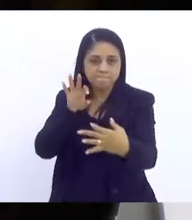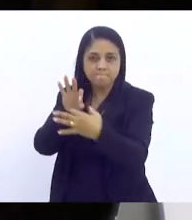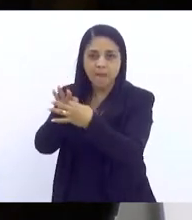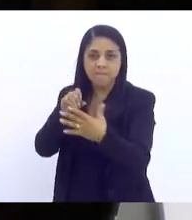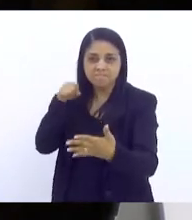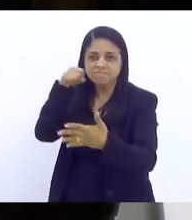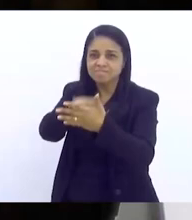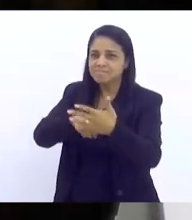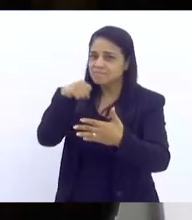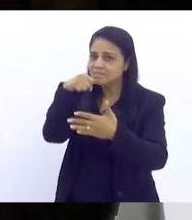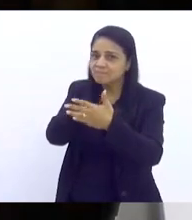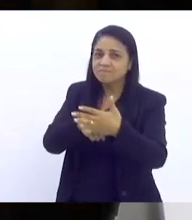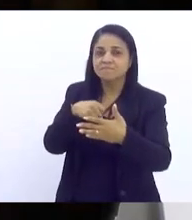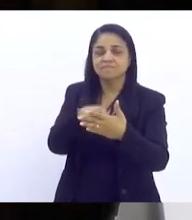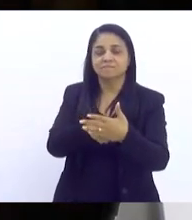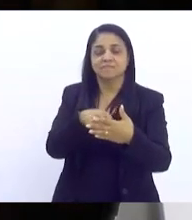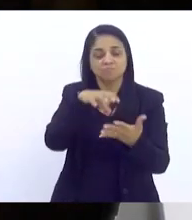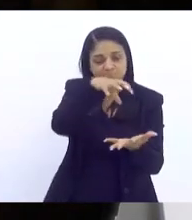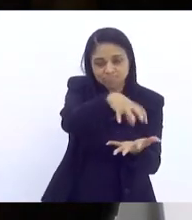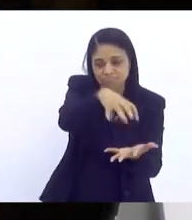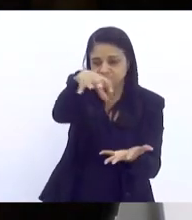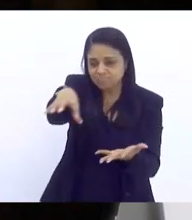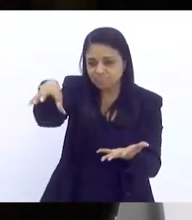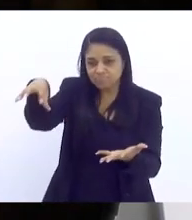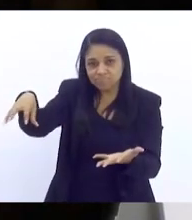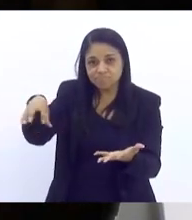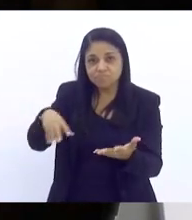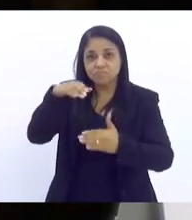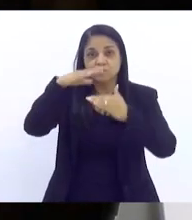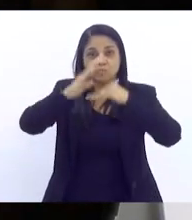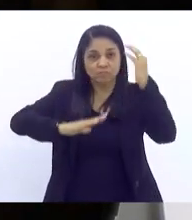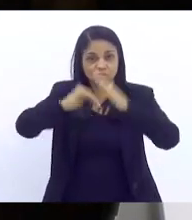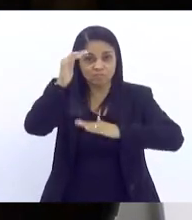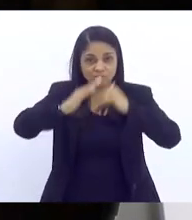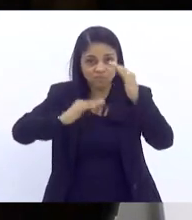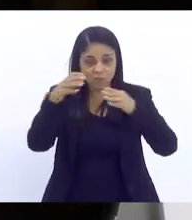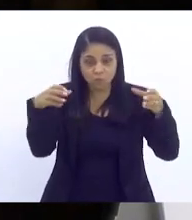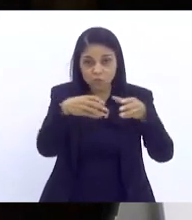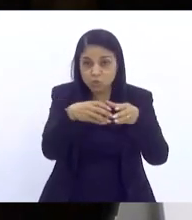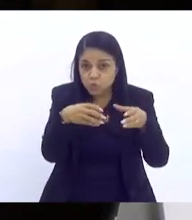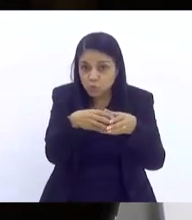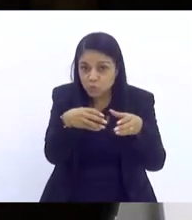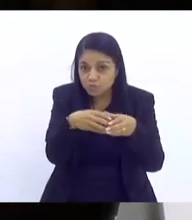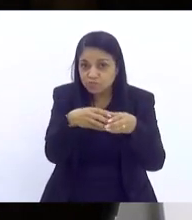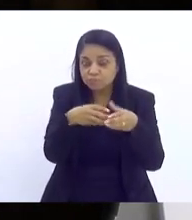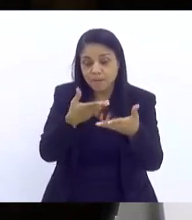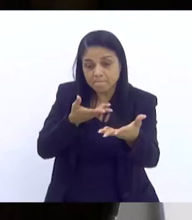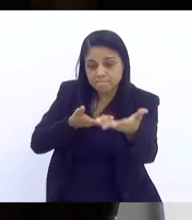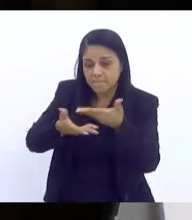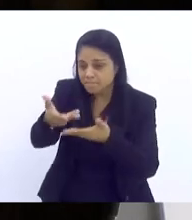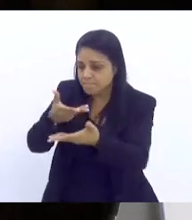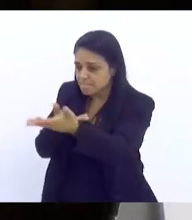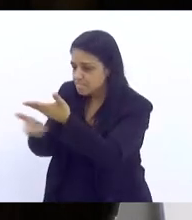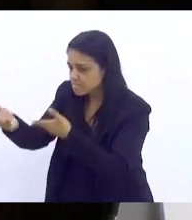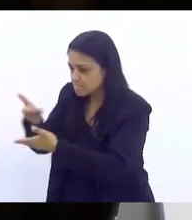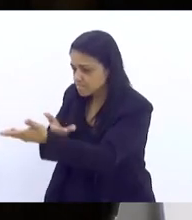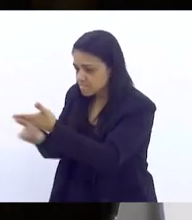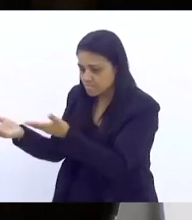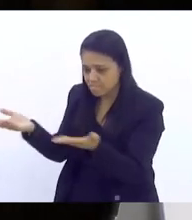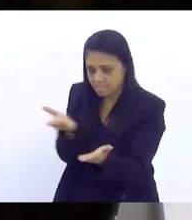que exigem núcleos profissionais que vão persistir porque a intersetorialidade e a